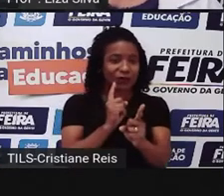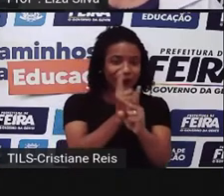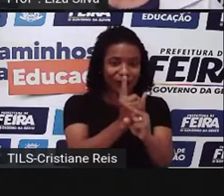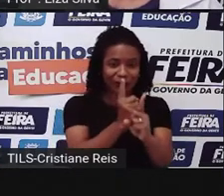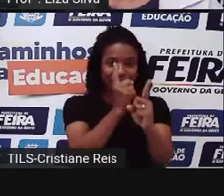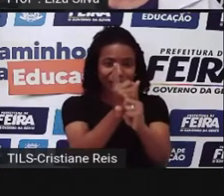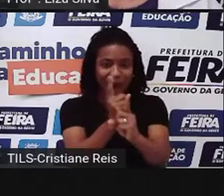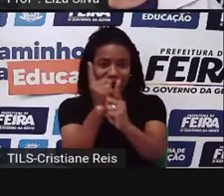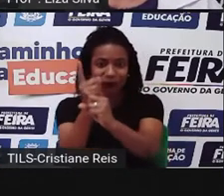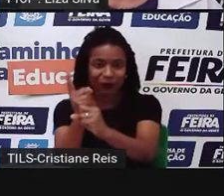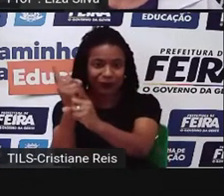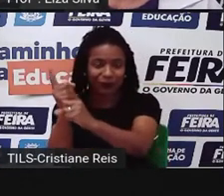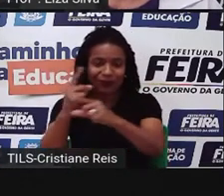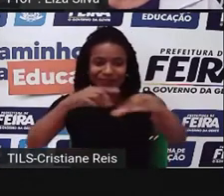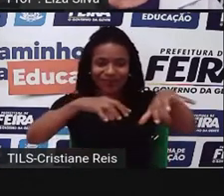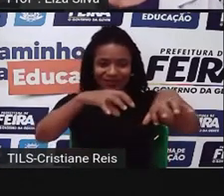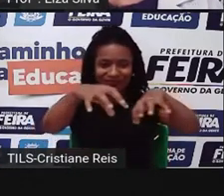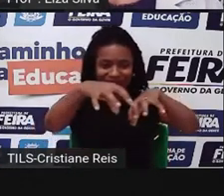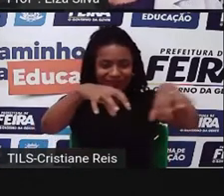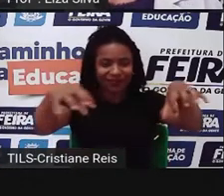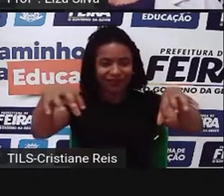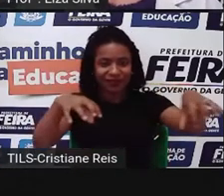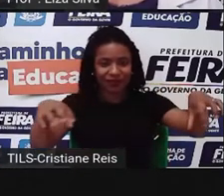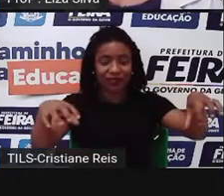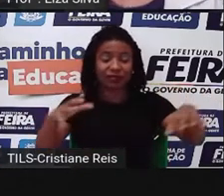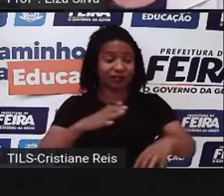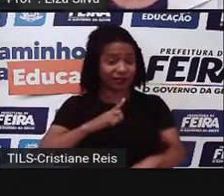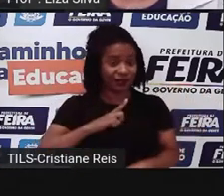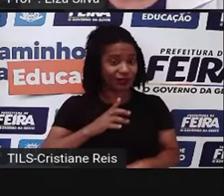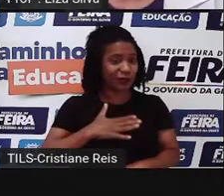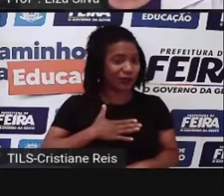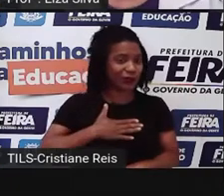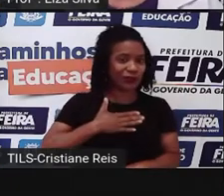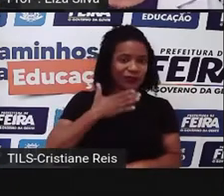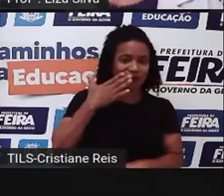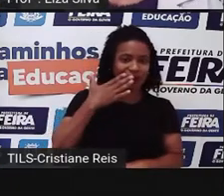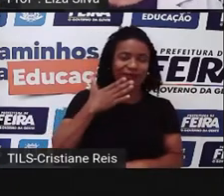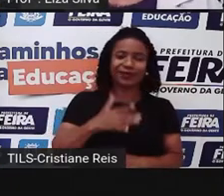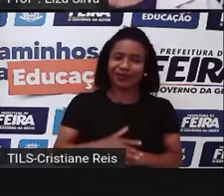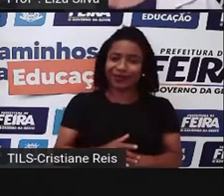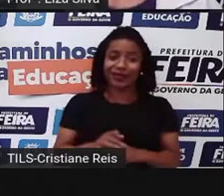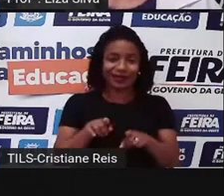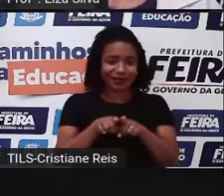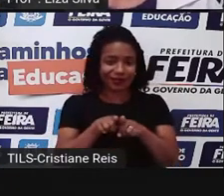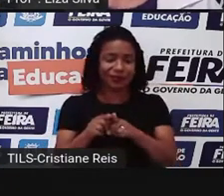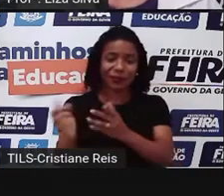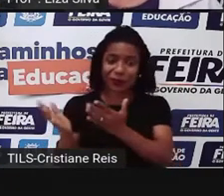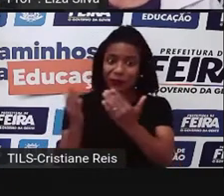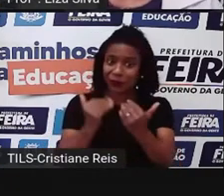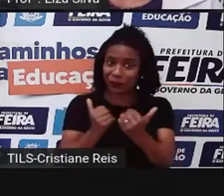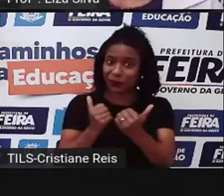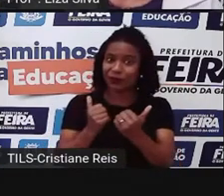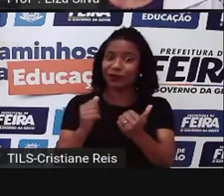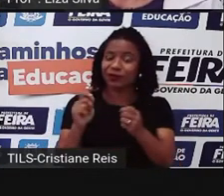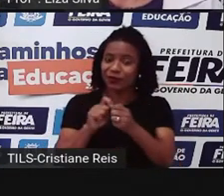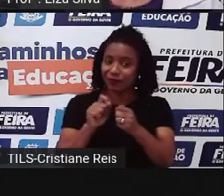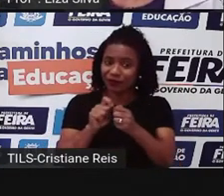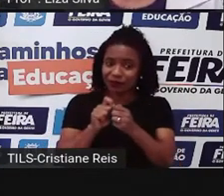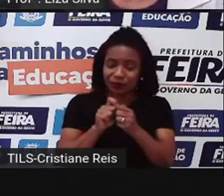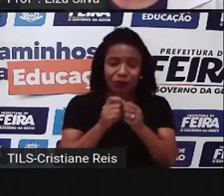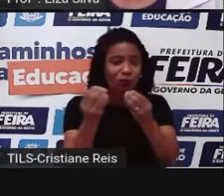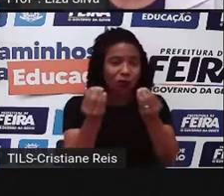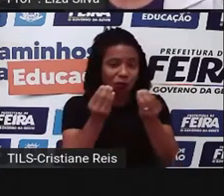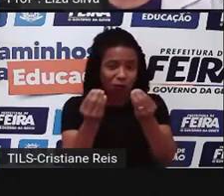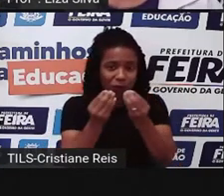Diversas surpresas incríveis. E nos convida a embarcar numa missão para a gente se tornar um explorador